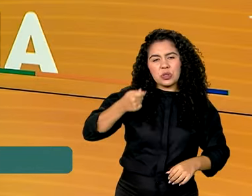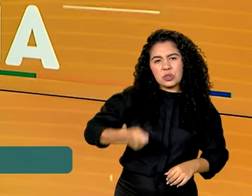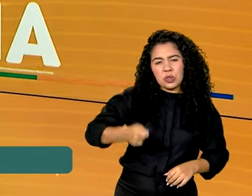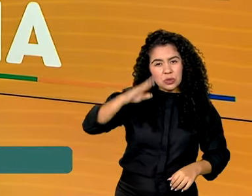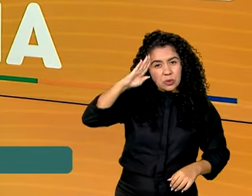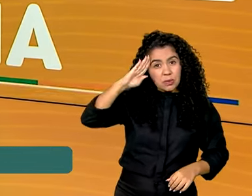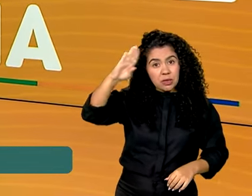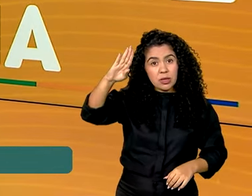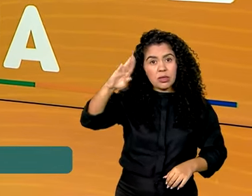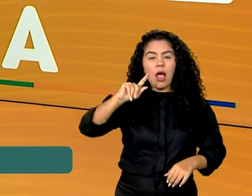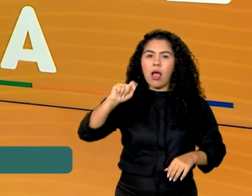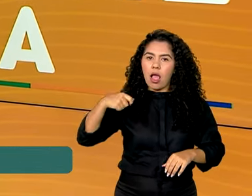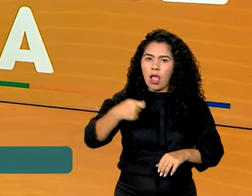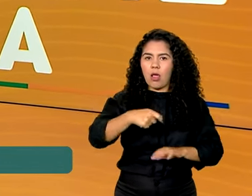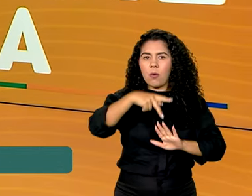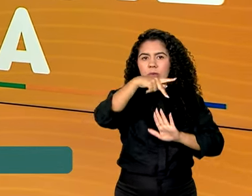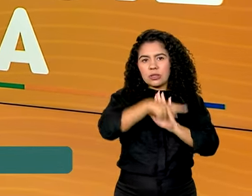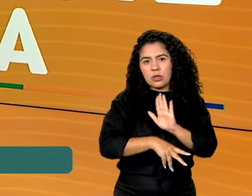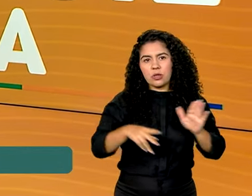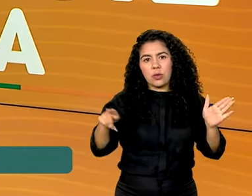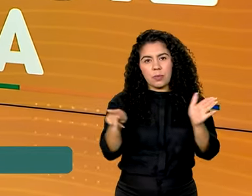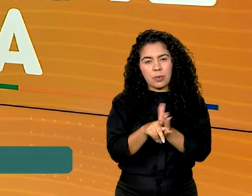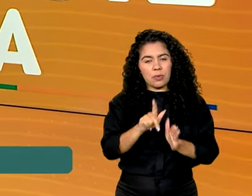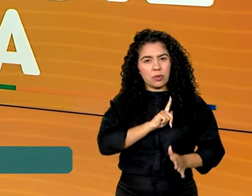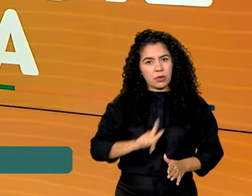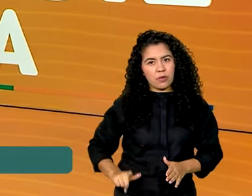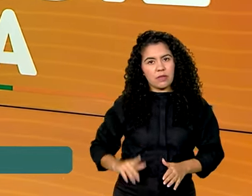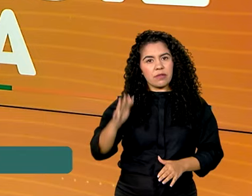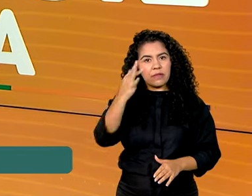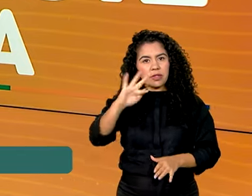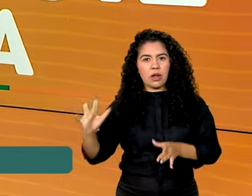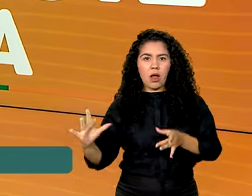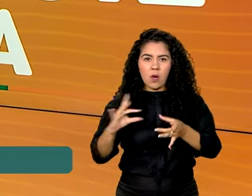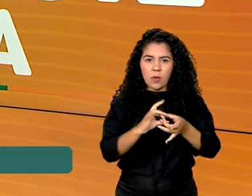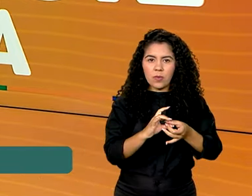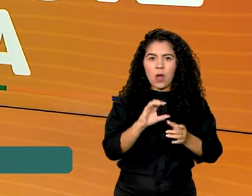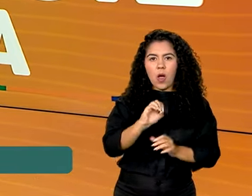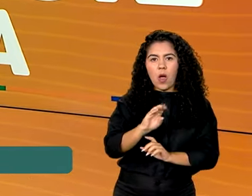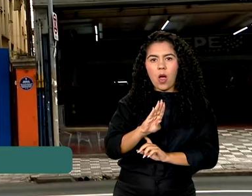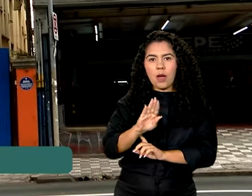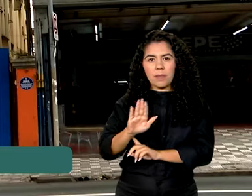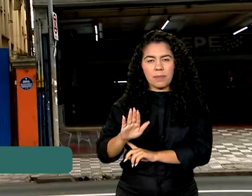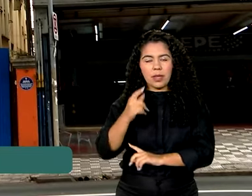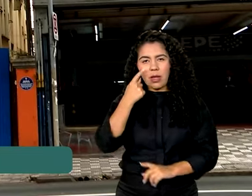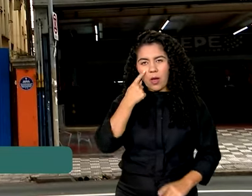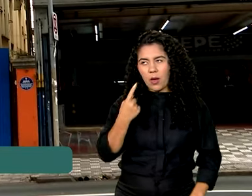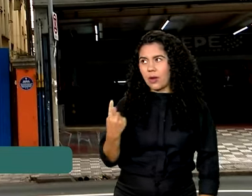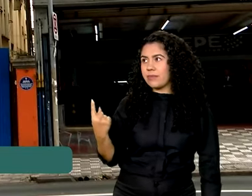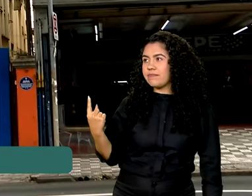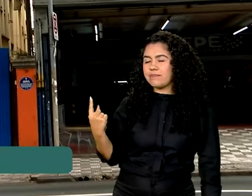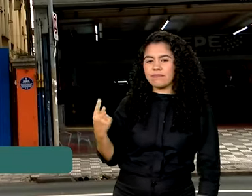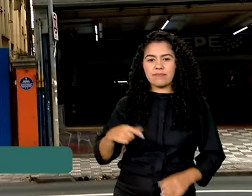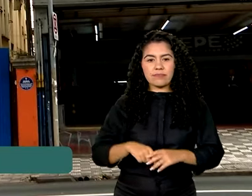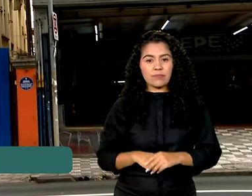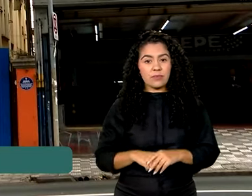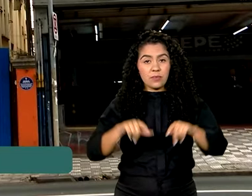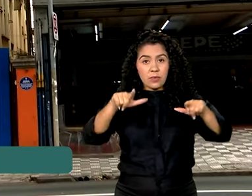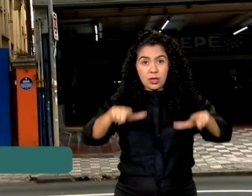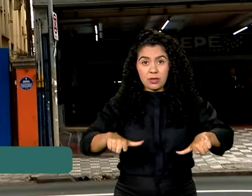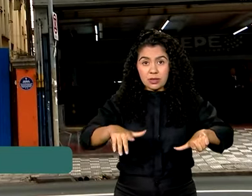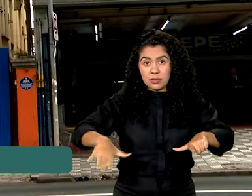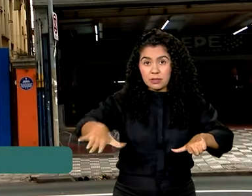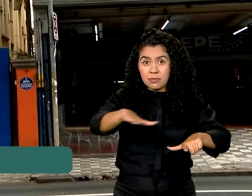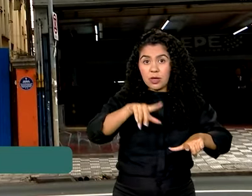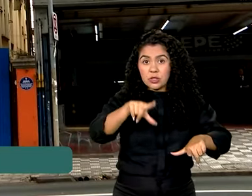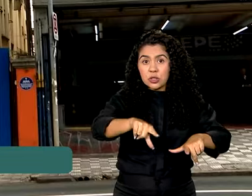governo federal, a Ordem dos Advogados do Brasil, a OAB e a Sociedade Civil. O local escolhido para o